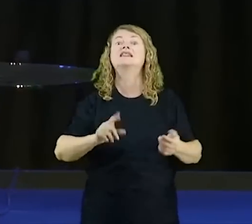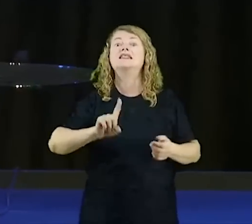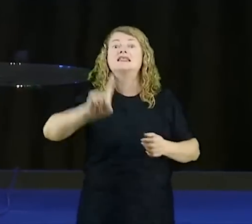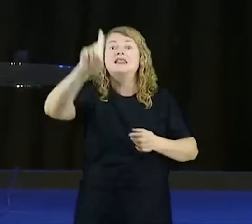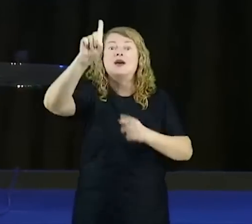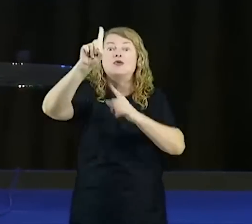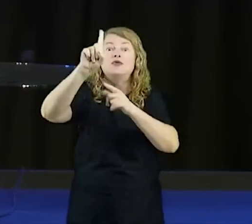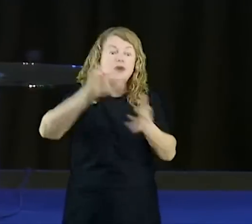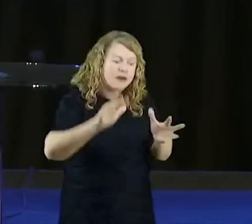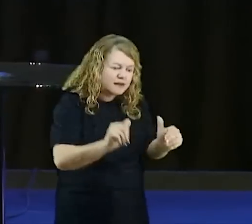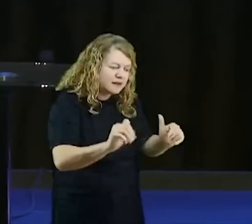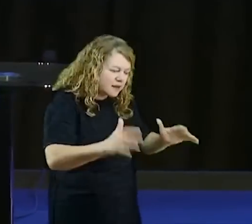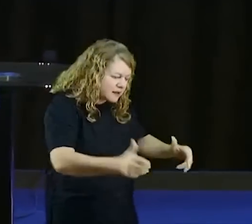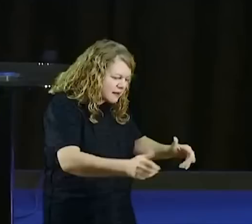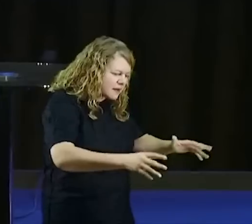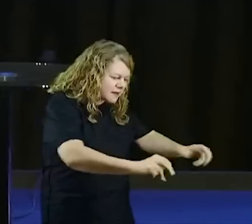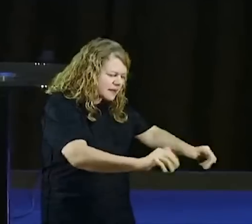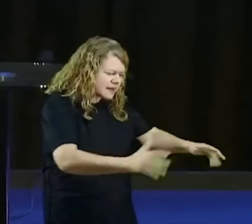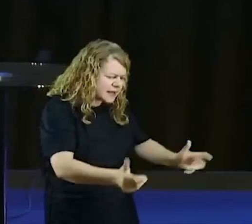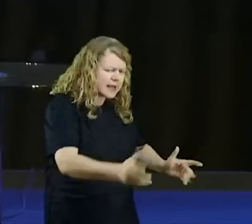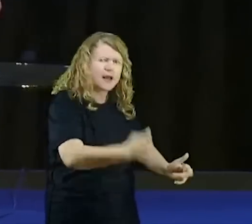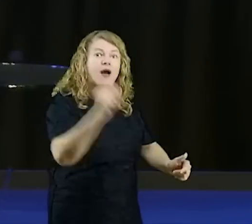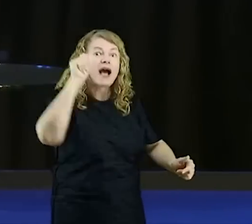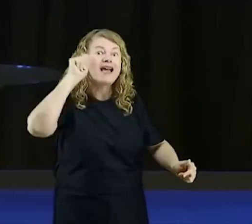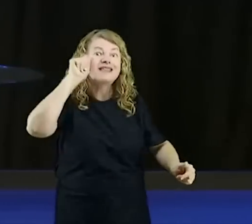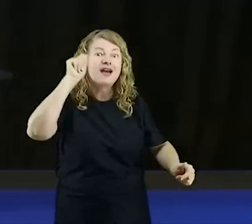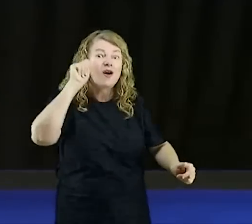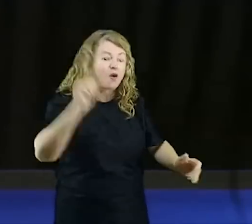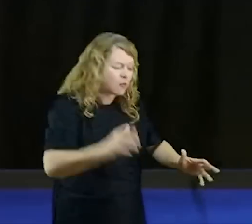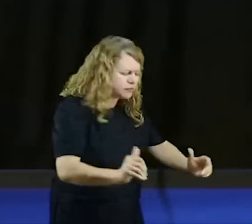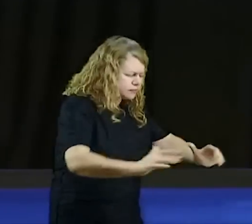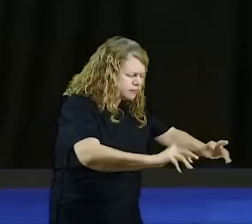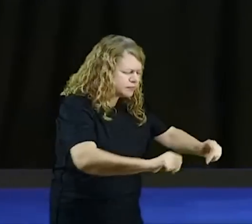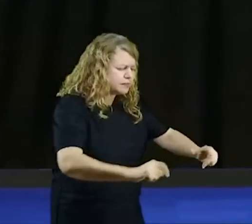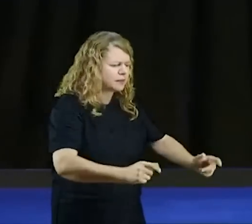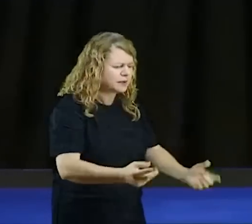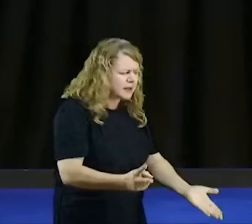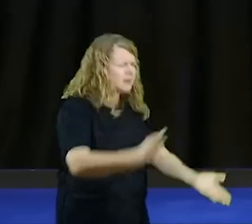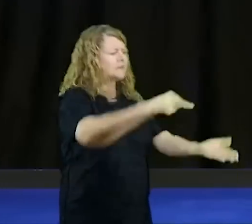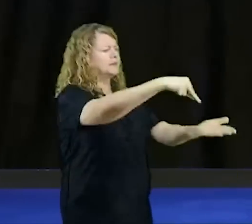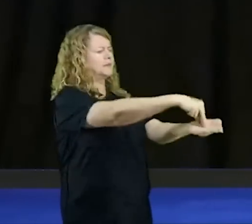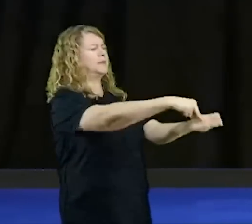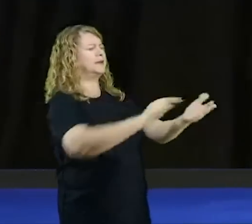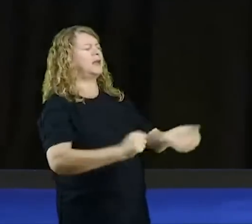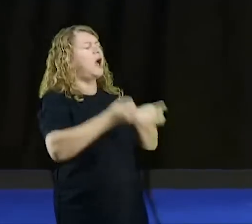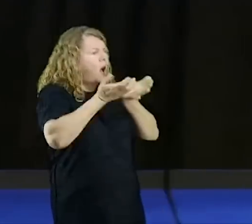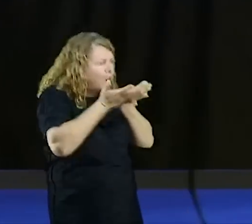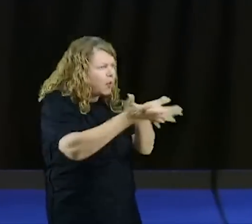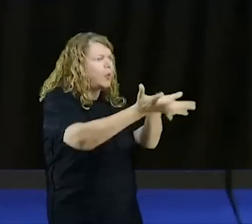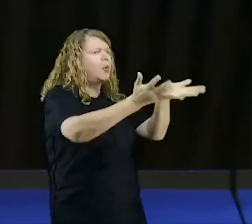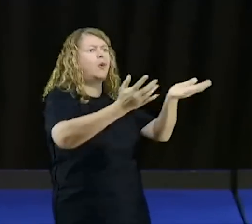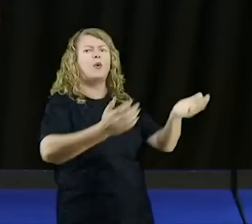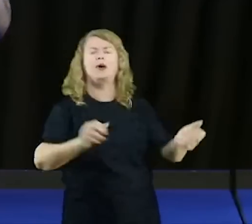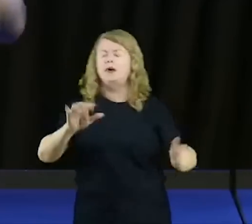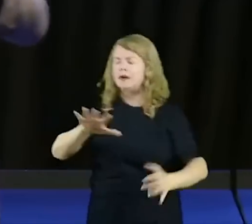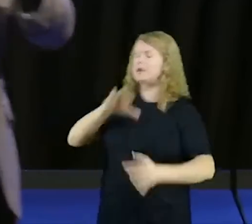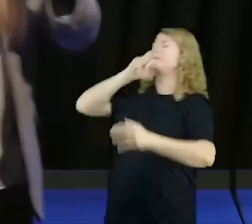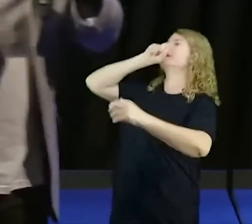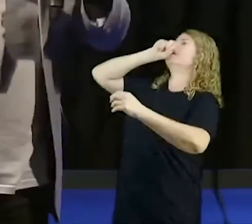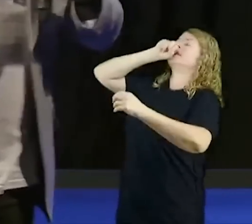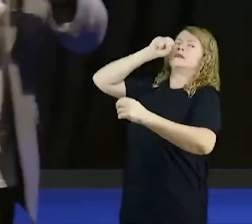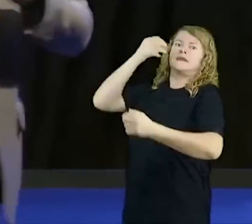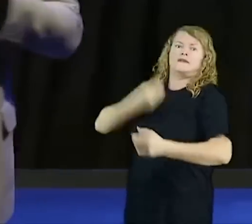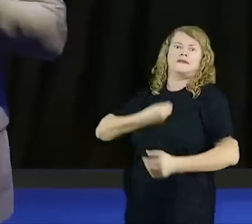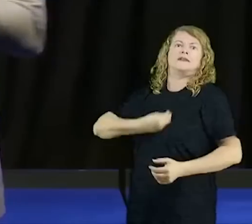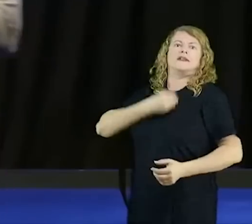narina, fôlego de vida. Então, o sopro, é o quê? É um símbolo do Espírito Santo. Como é que o